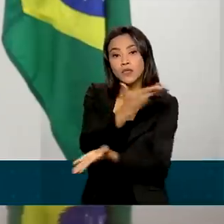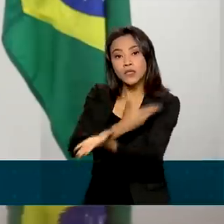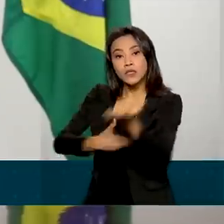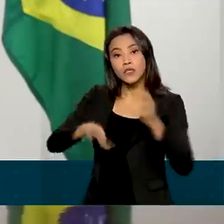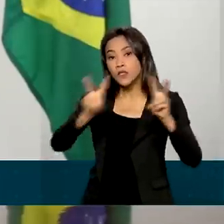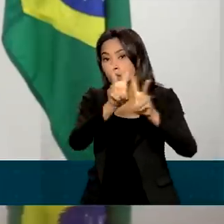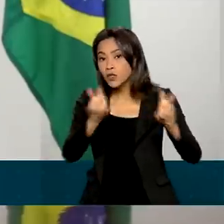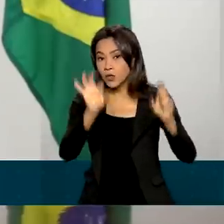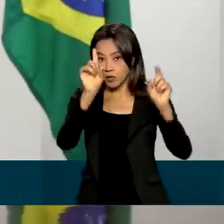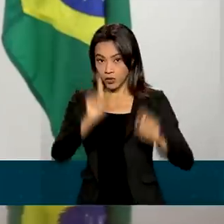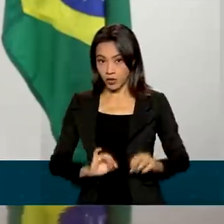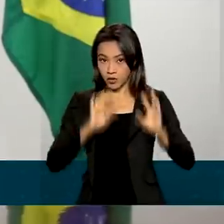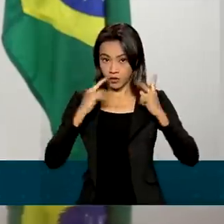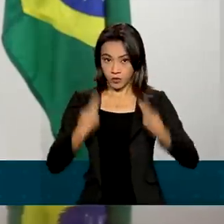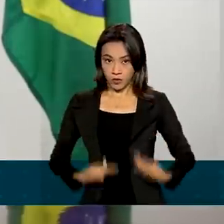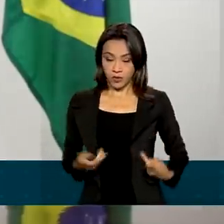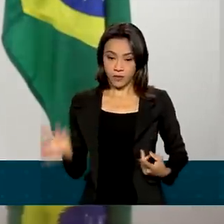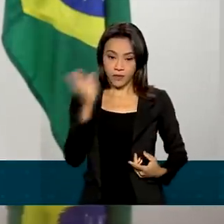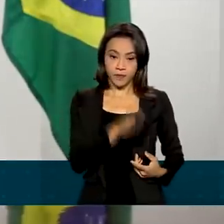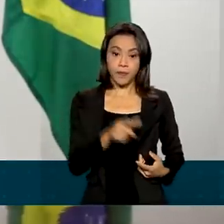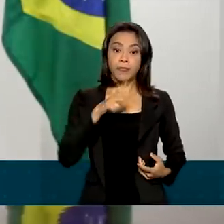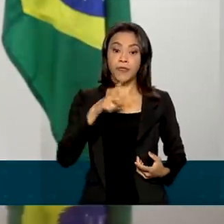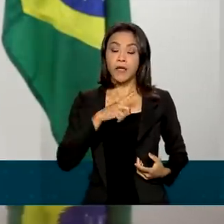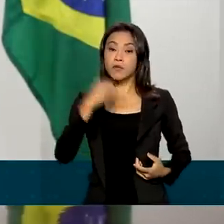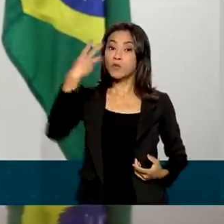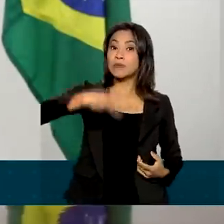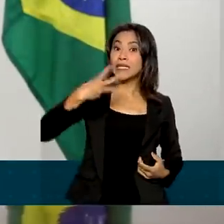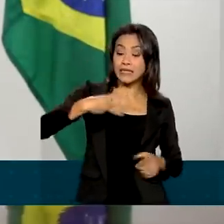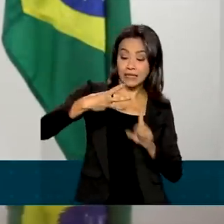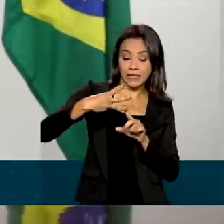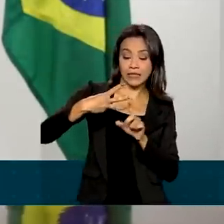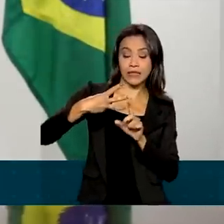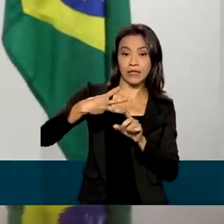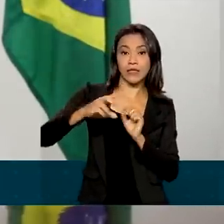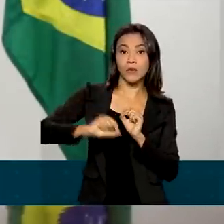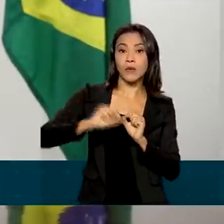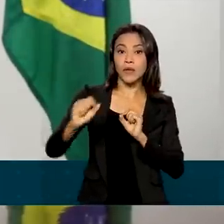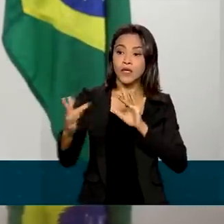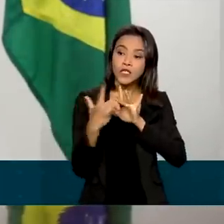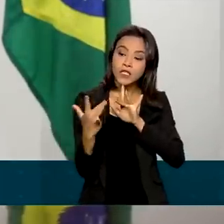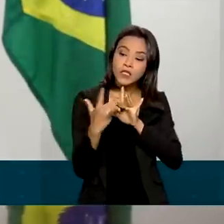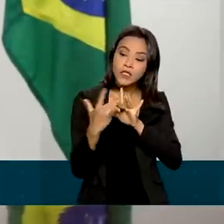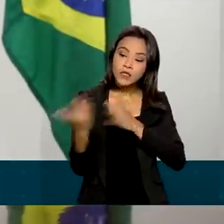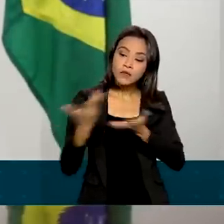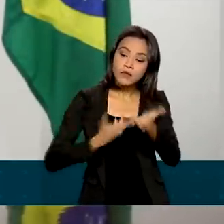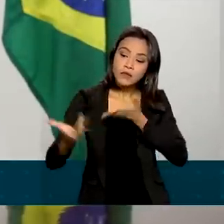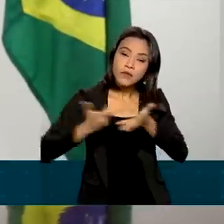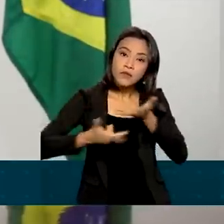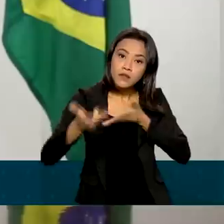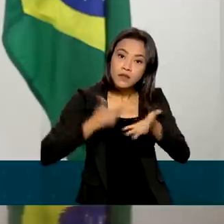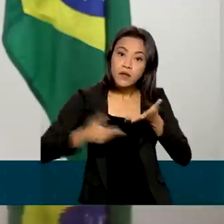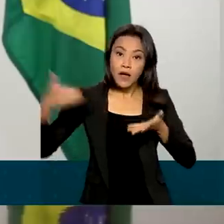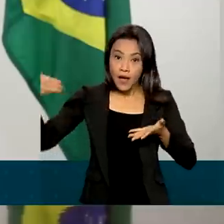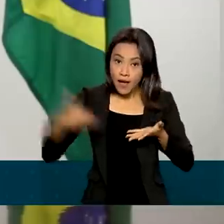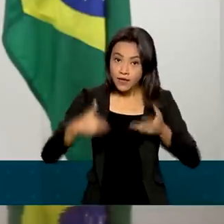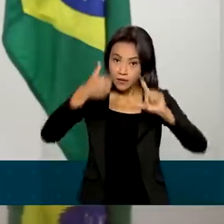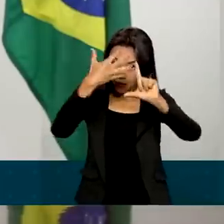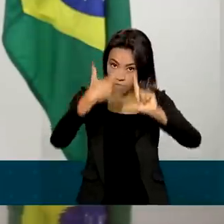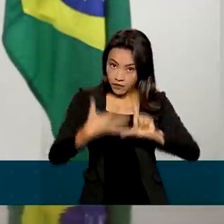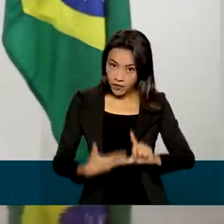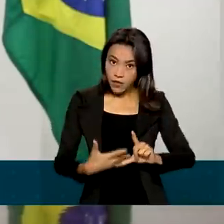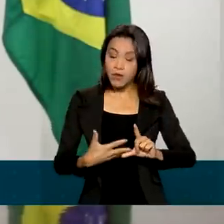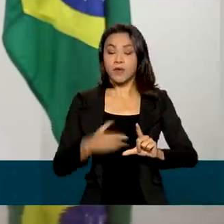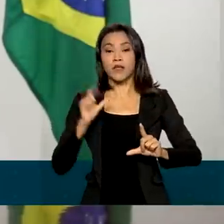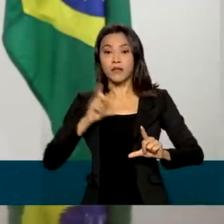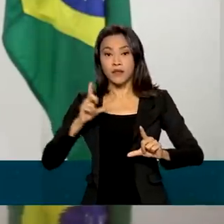Estamos lançando também o terceiro componente, que a Plataforma de Interação Social em Direitos Humanos. A Plataforma, ela traz para o